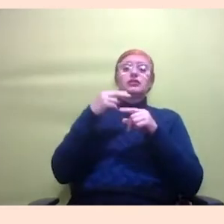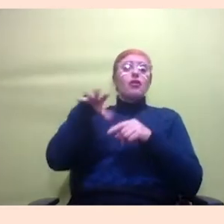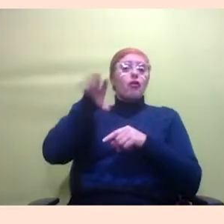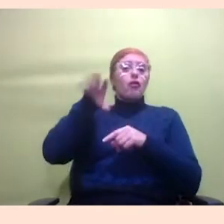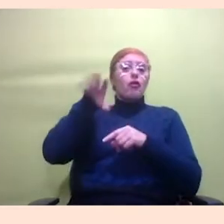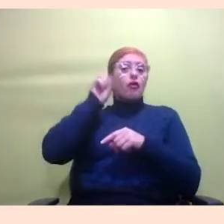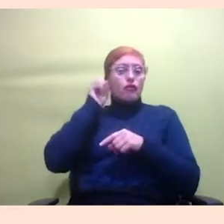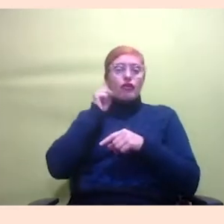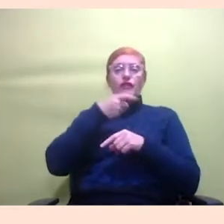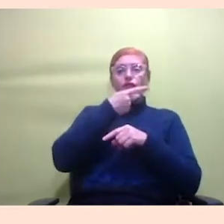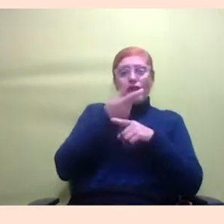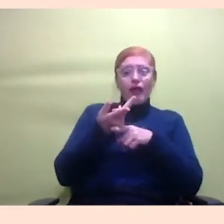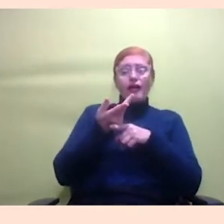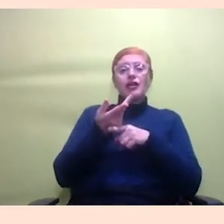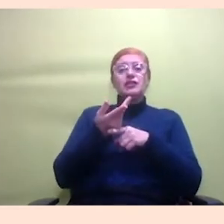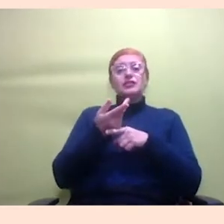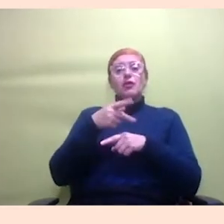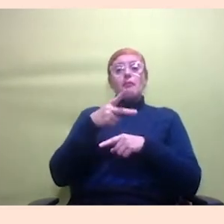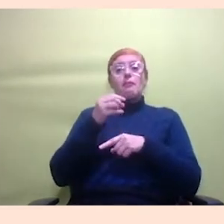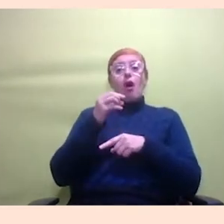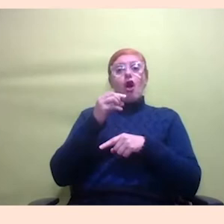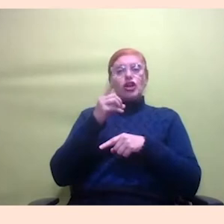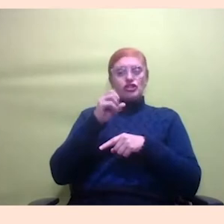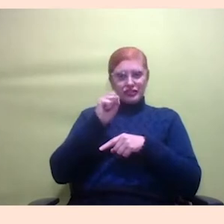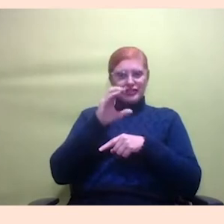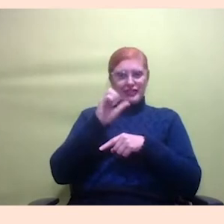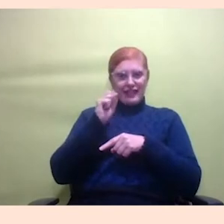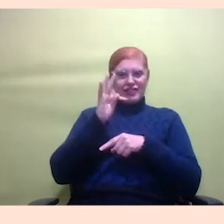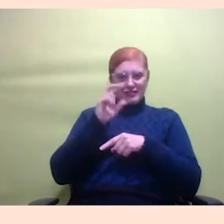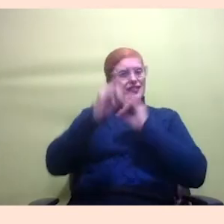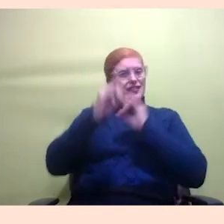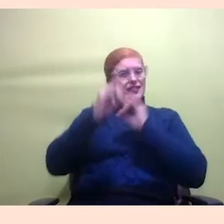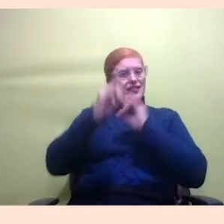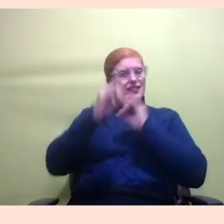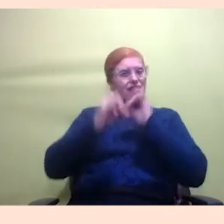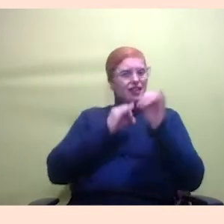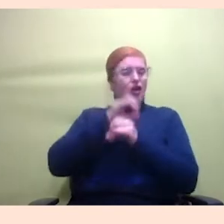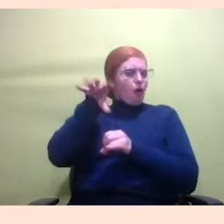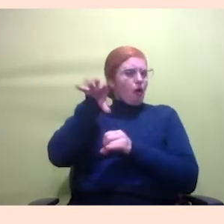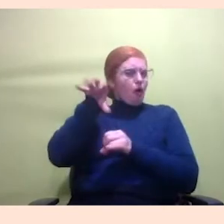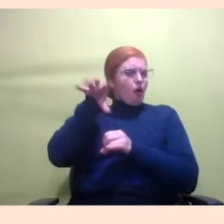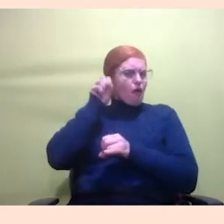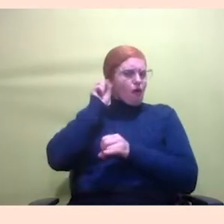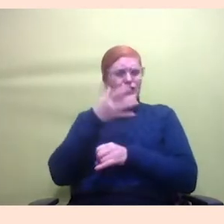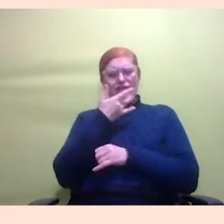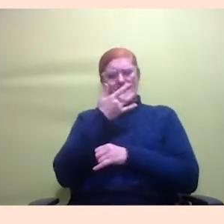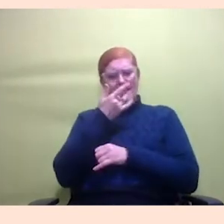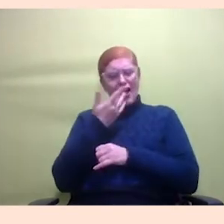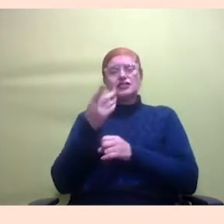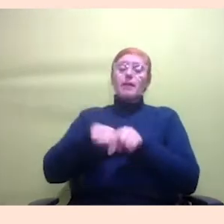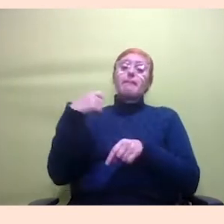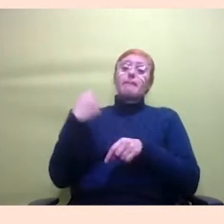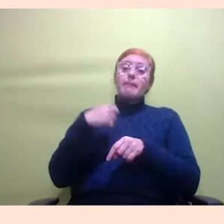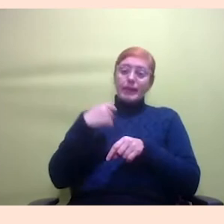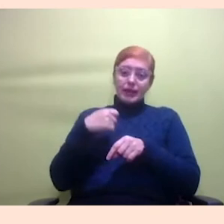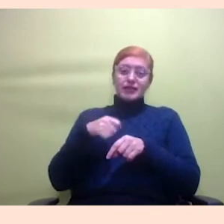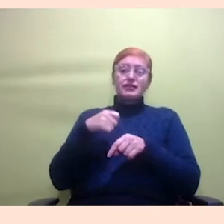agora nas redes justamente porque é isso você está ouvindo é muito mais fácil então acho que a gente precisa também se reinventar e aí enfim